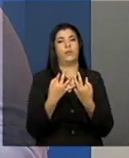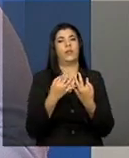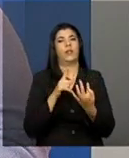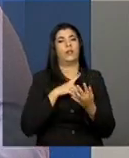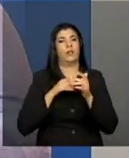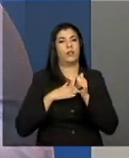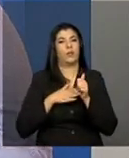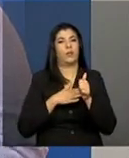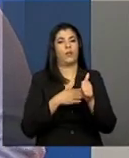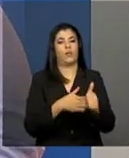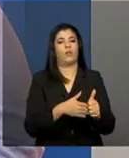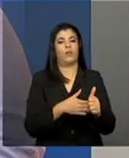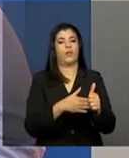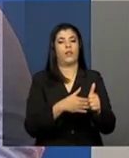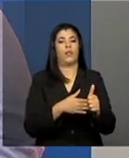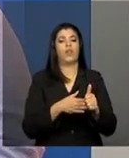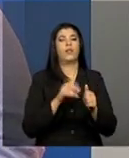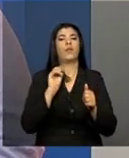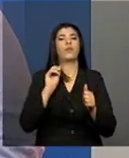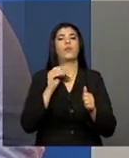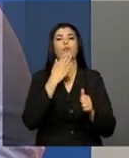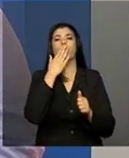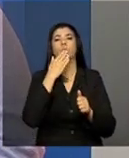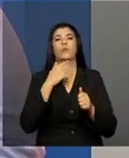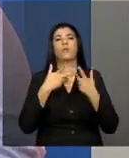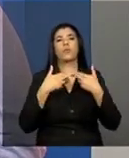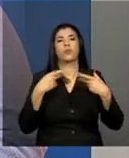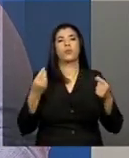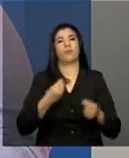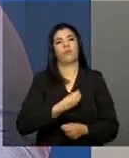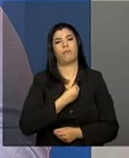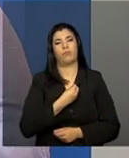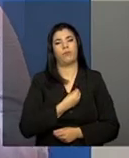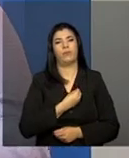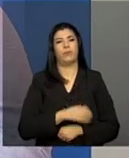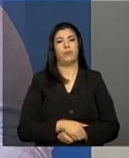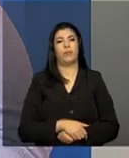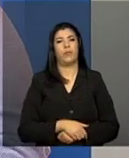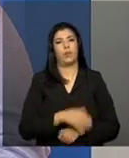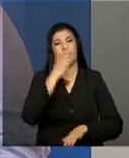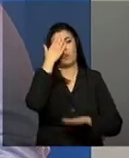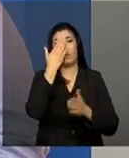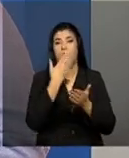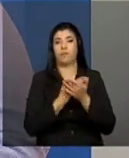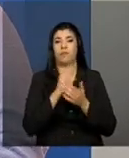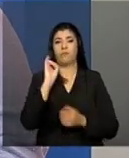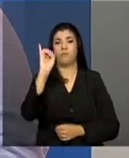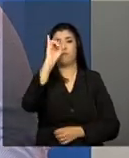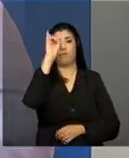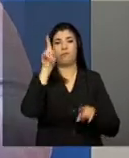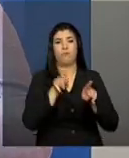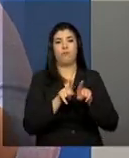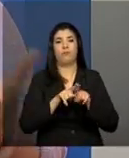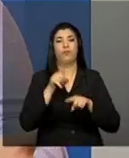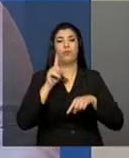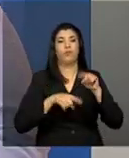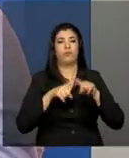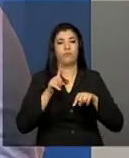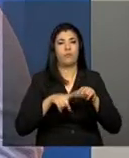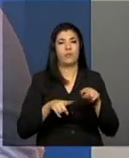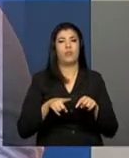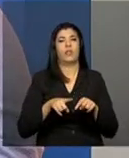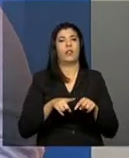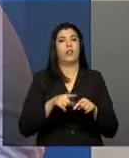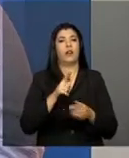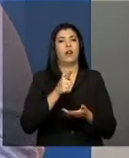acompanhamento e nas condições dessas famílias. Acho que é importante para a política, para o cofinanciamento, ou seja,